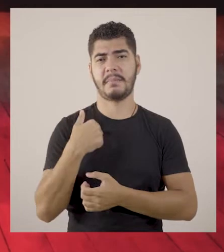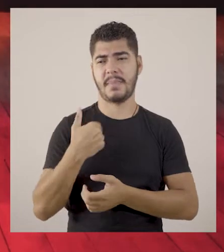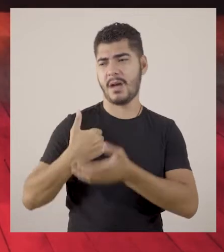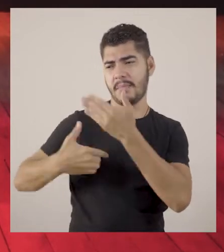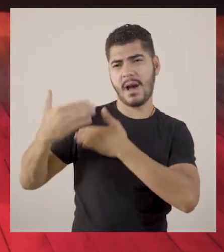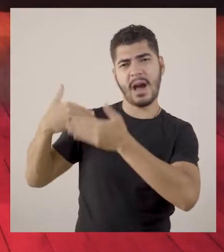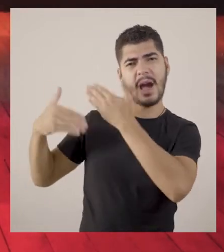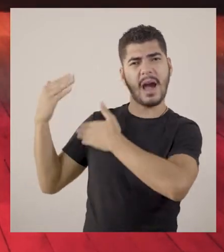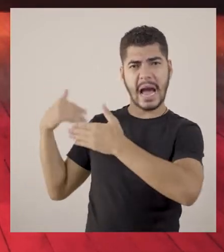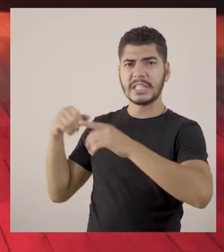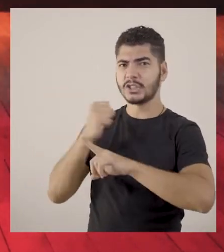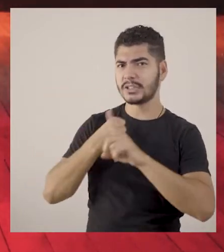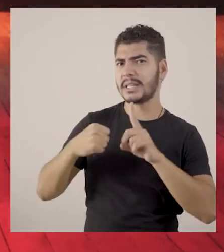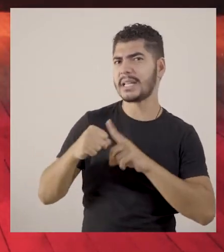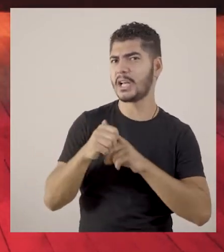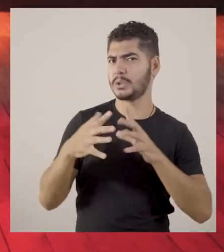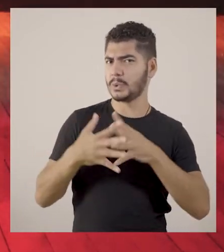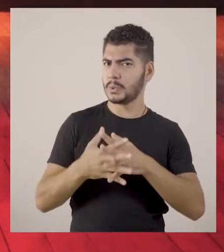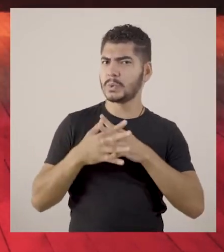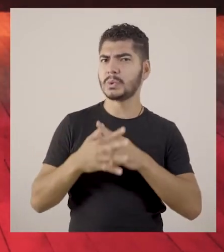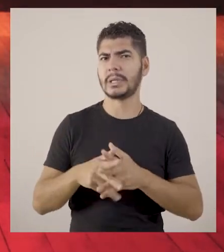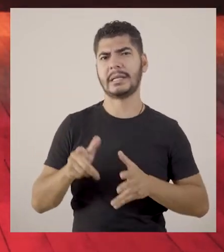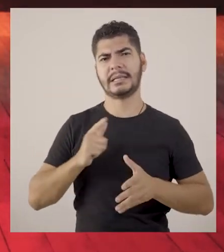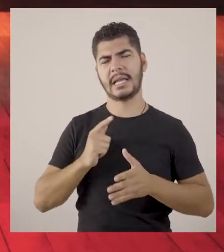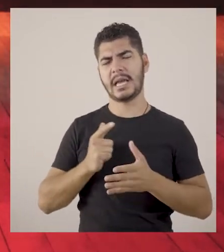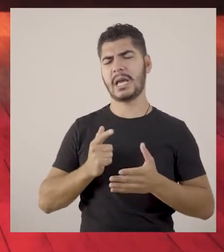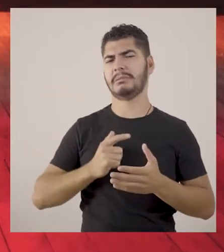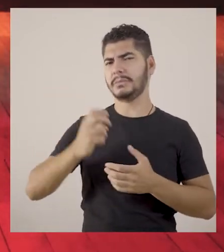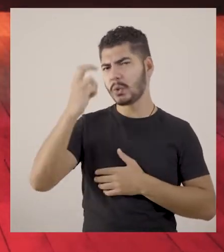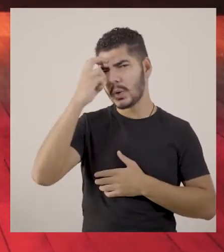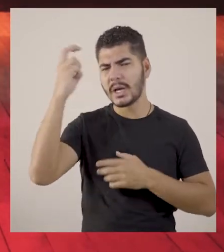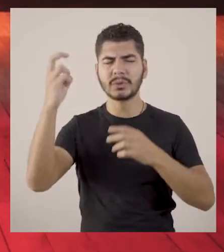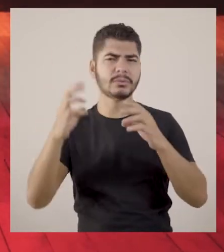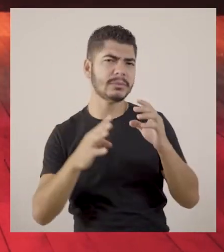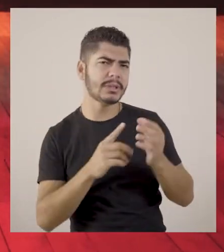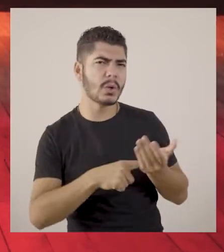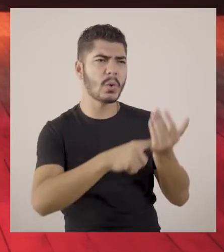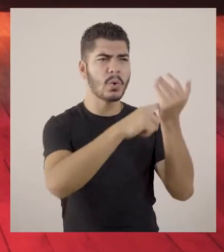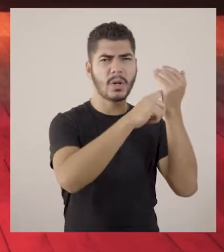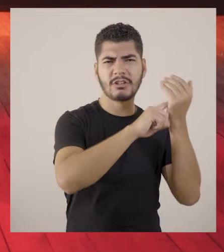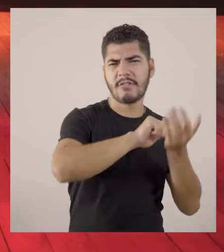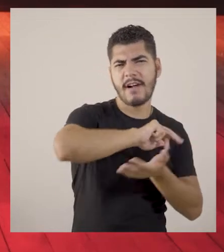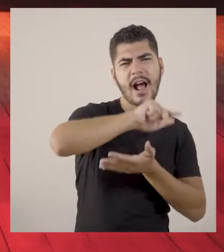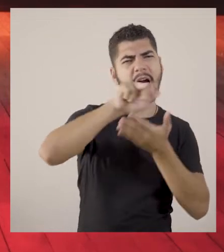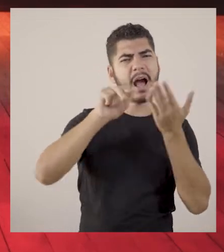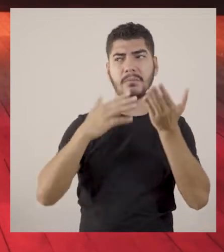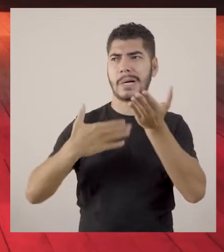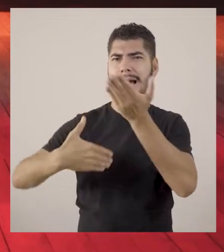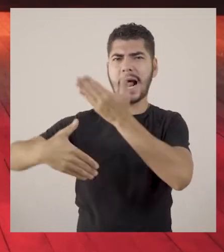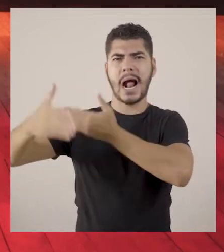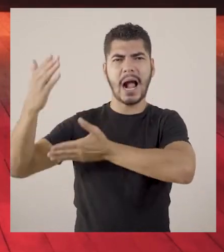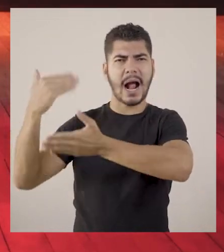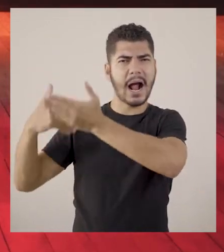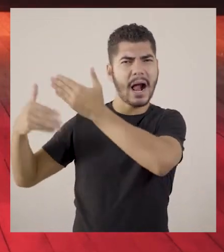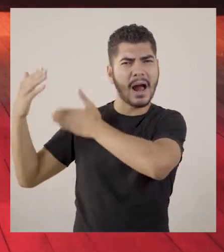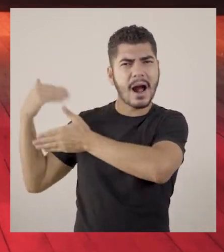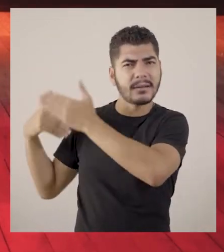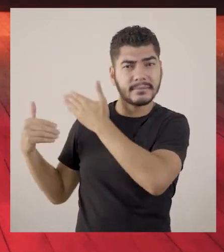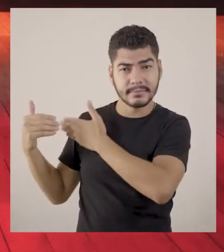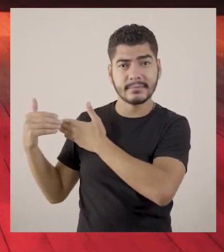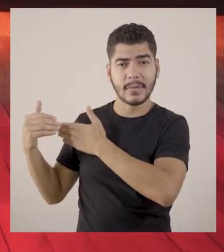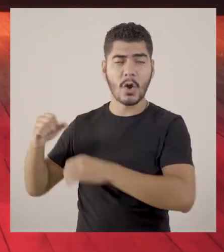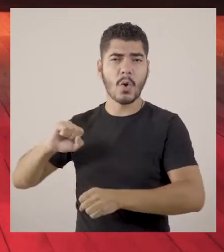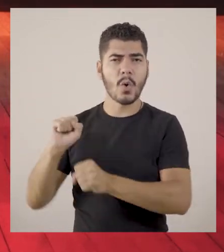sociedades complexas, fartas e abastadas de saberes tecnológicos milenares. Das